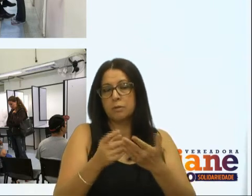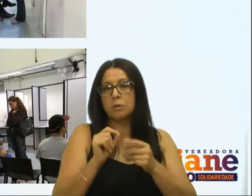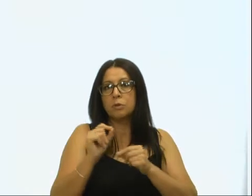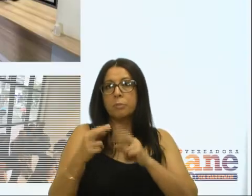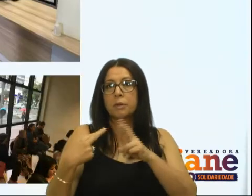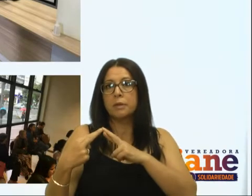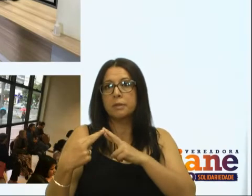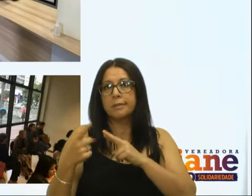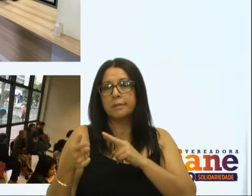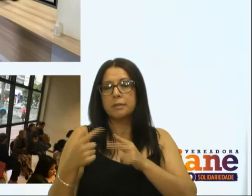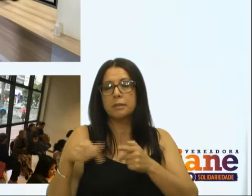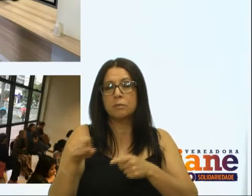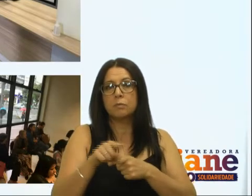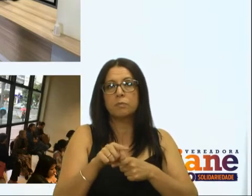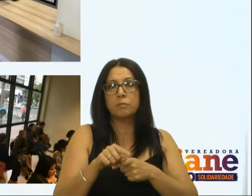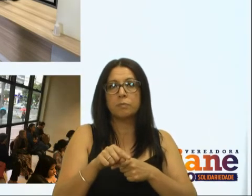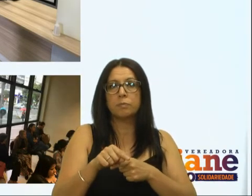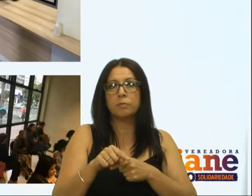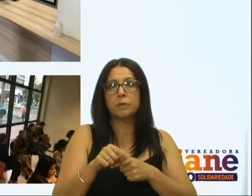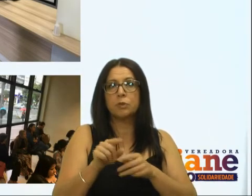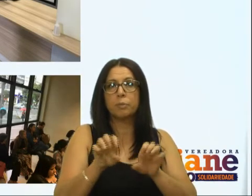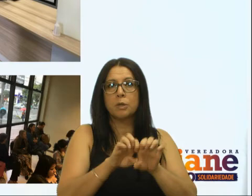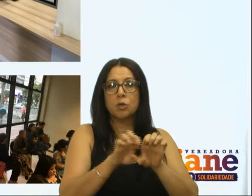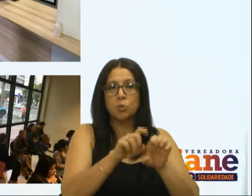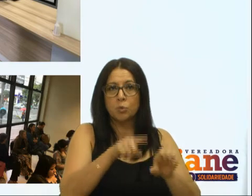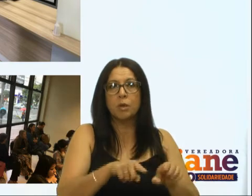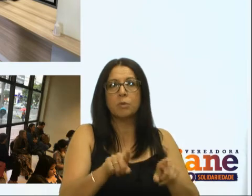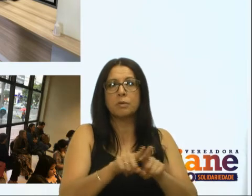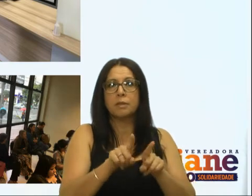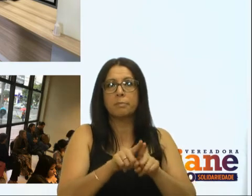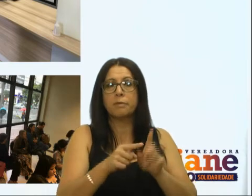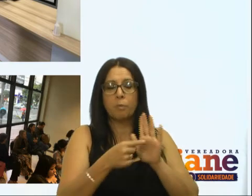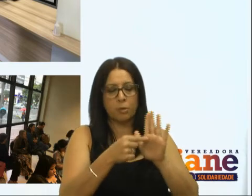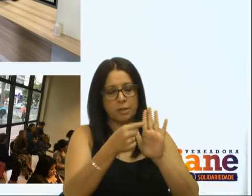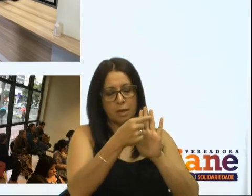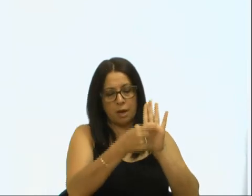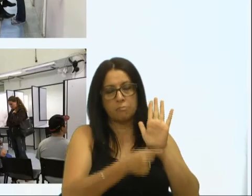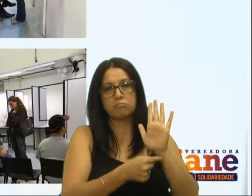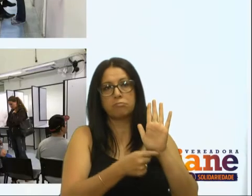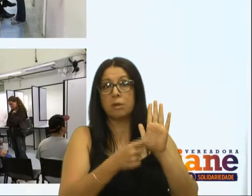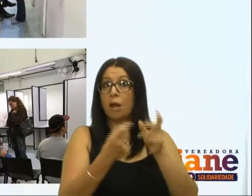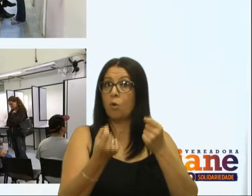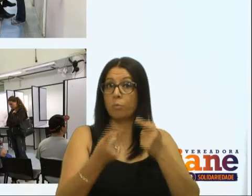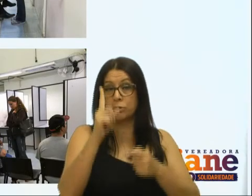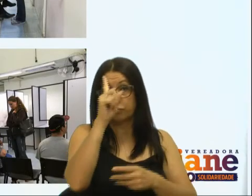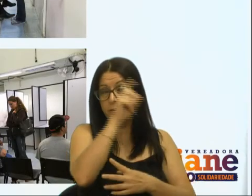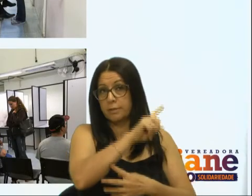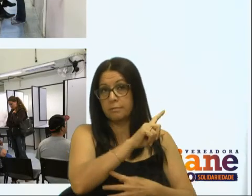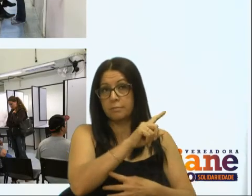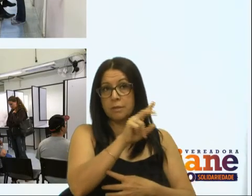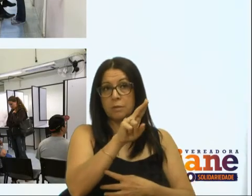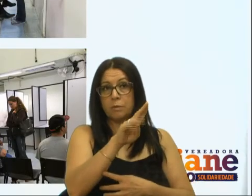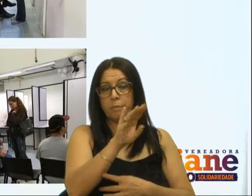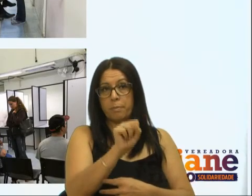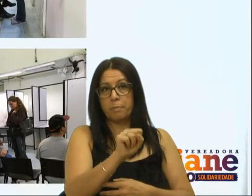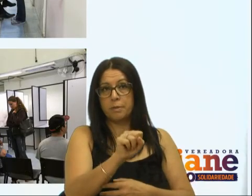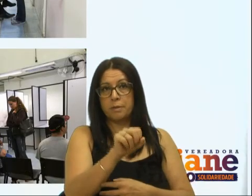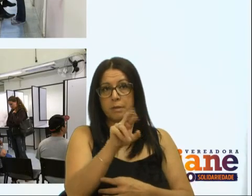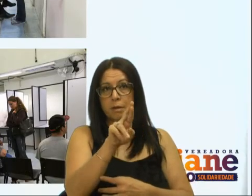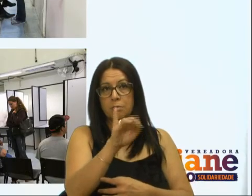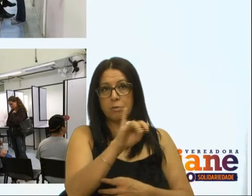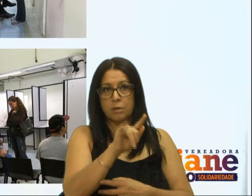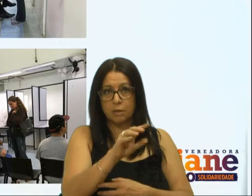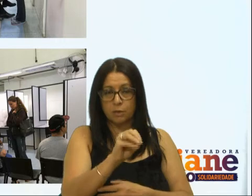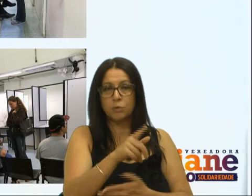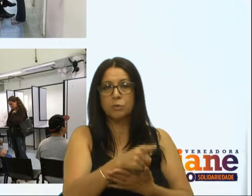à questão estrutural, também foram apontadas algumas dificuldades na unidade básica de saúde do desvio